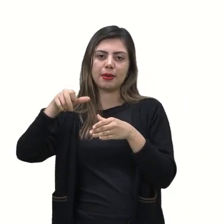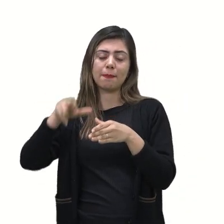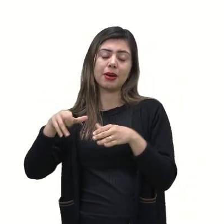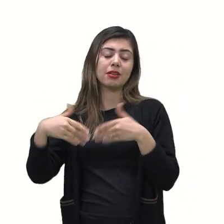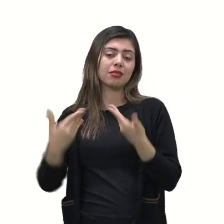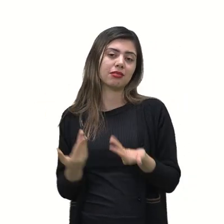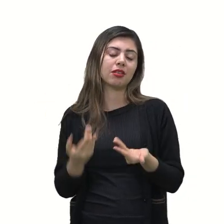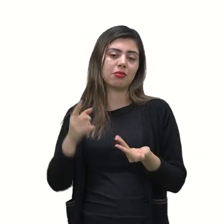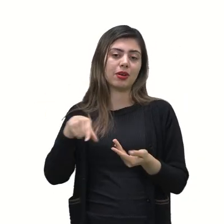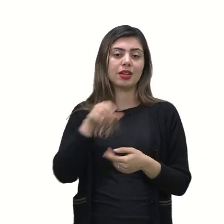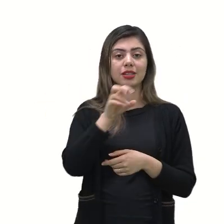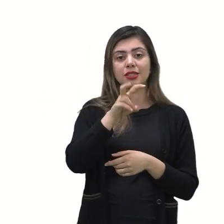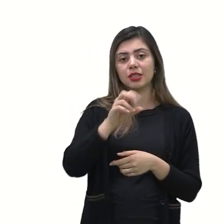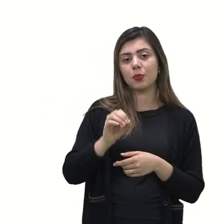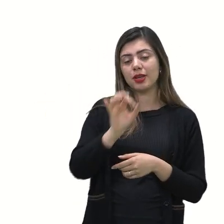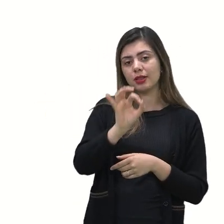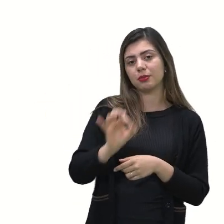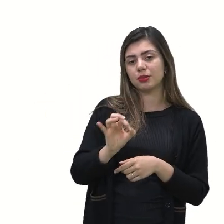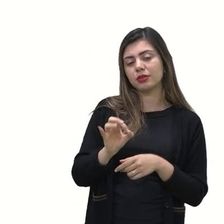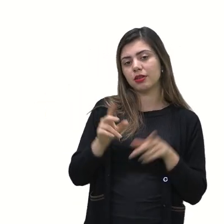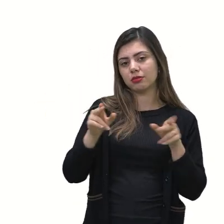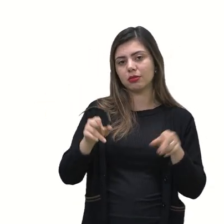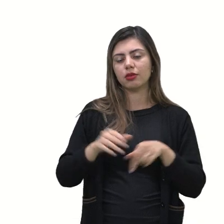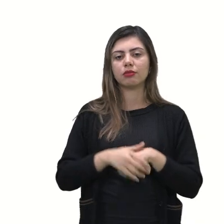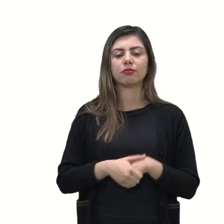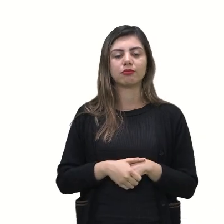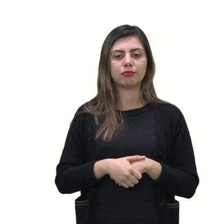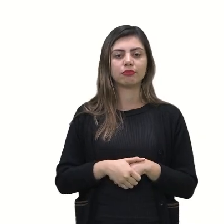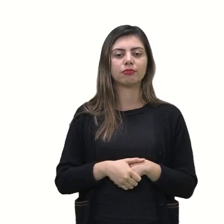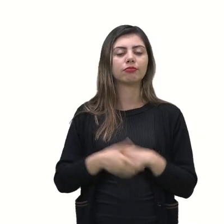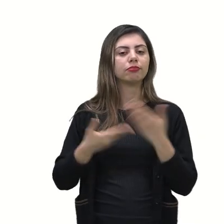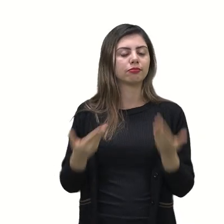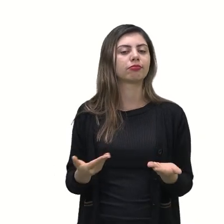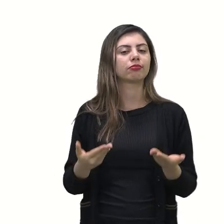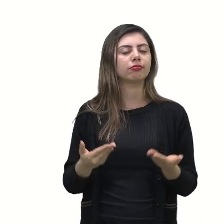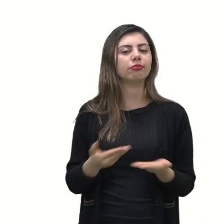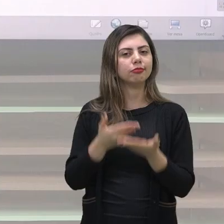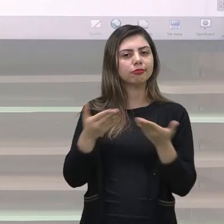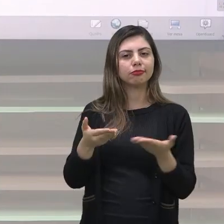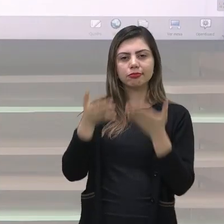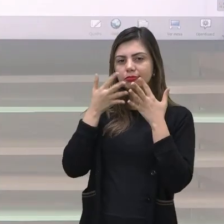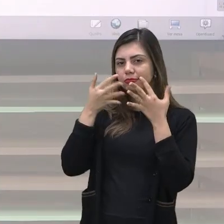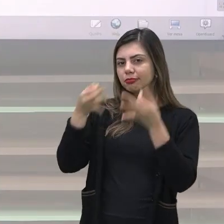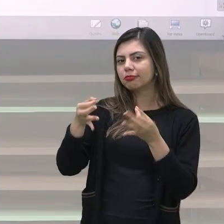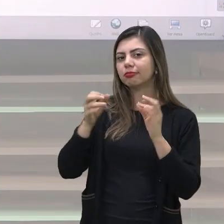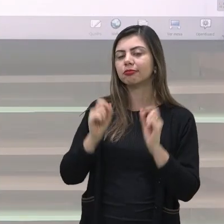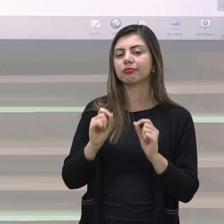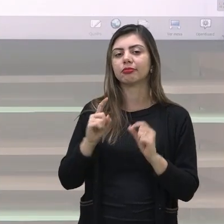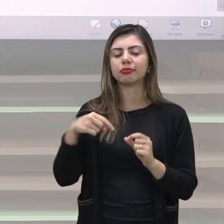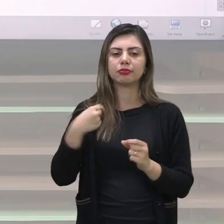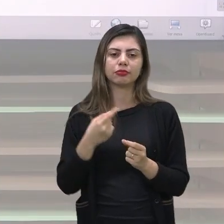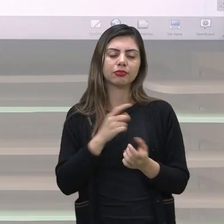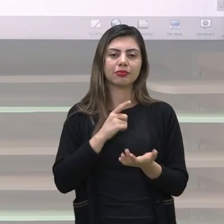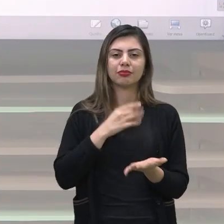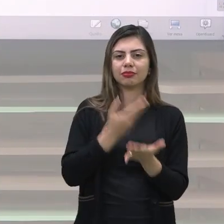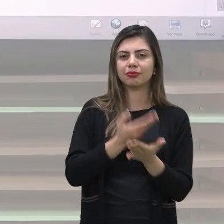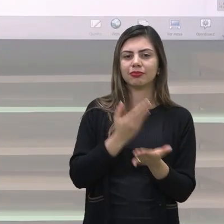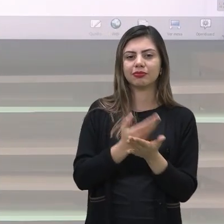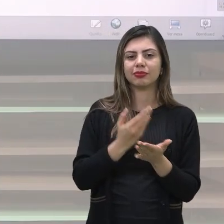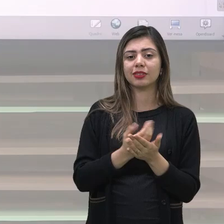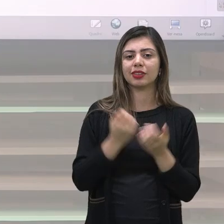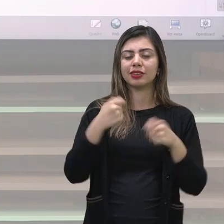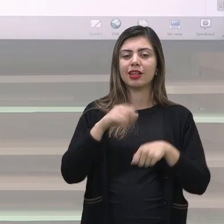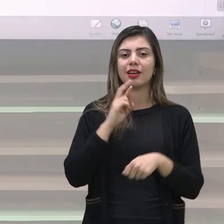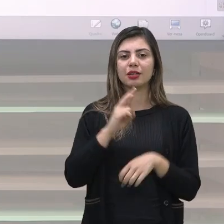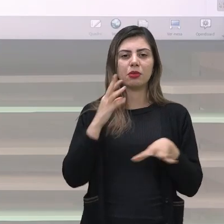é de 50% tá bom então verifiquem que o estudo sobre probabilidade é